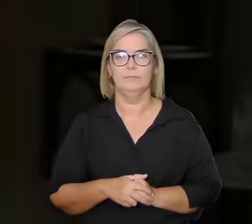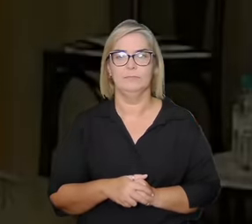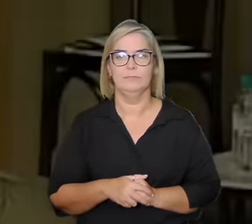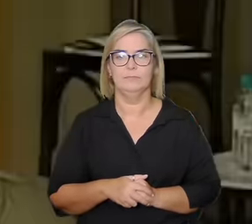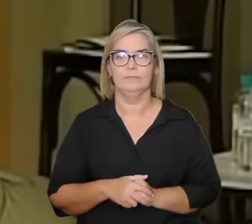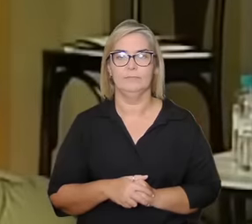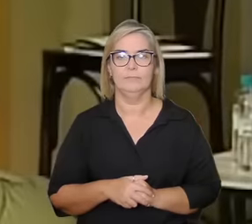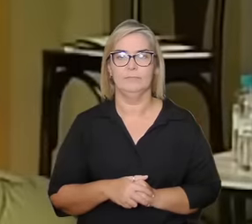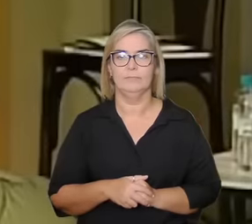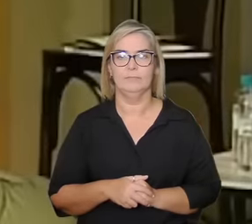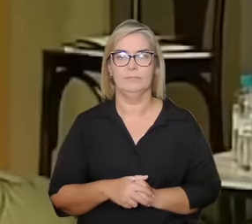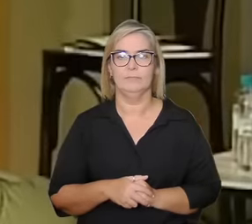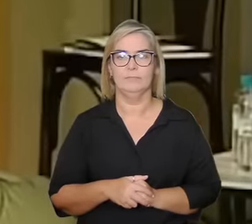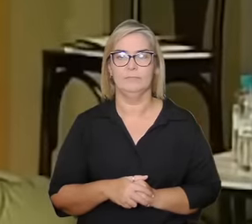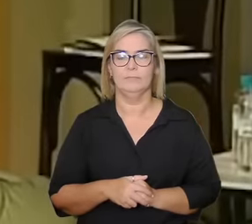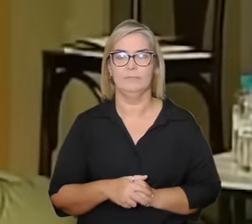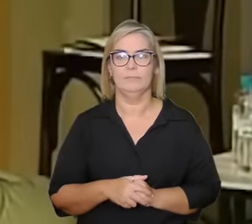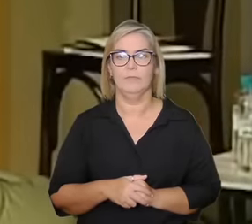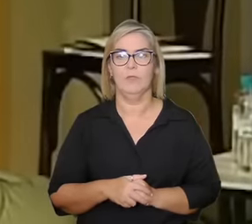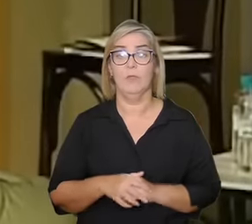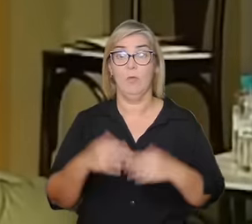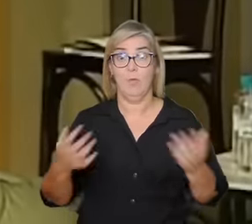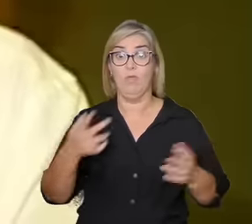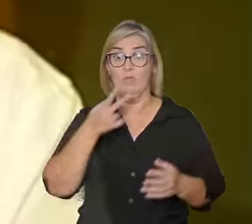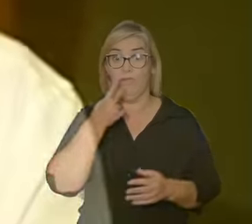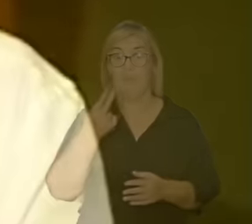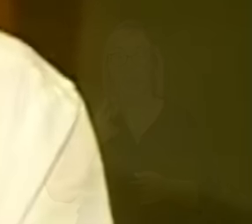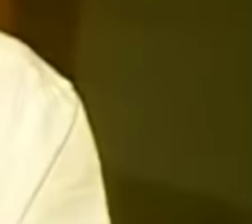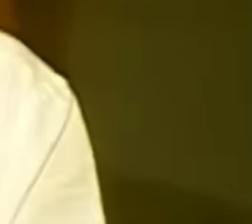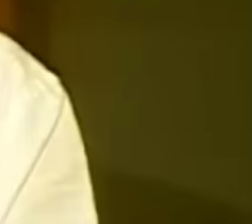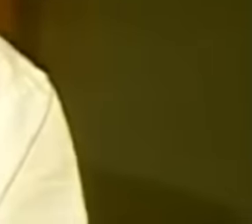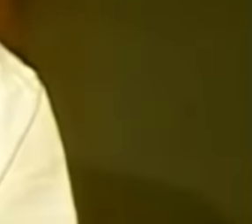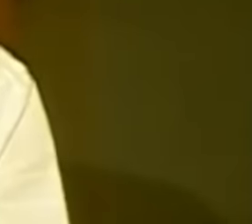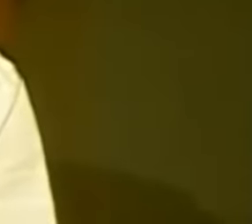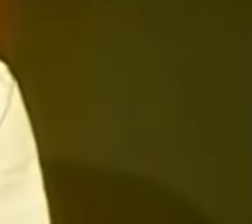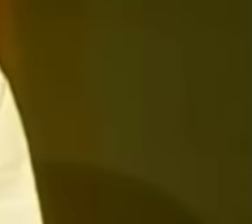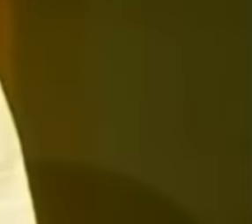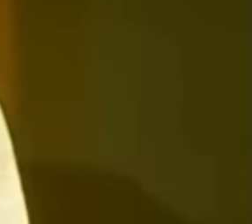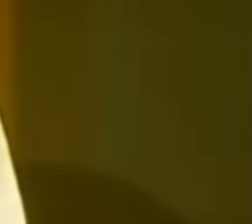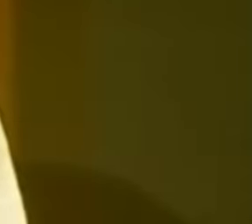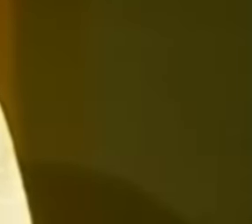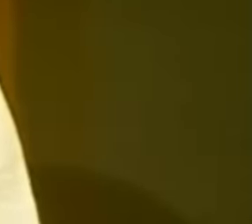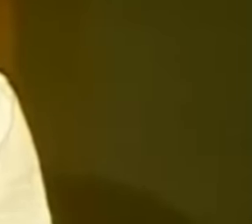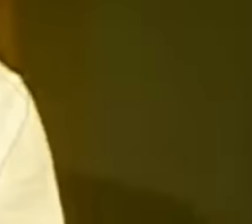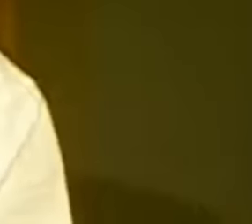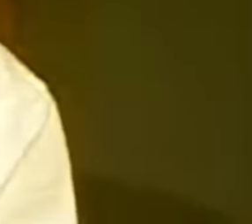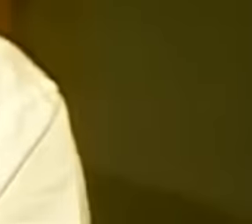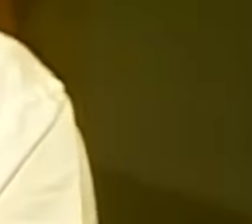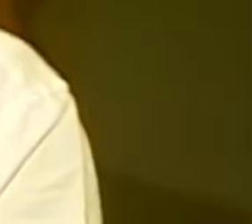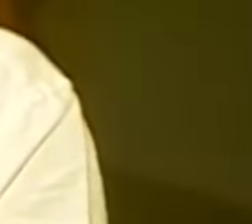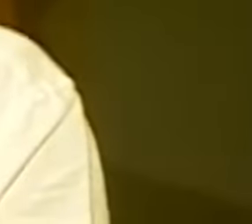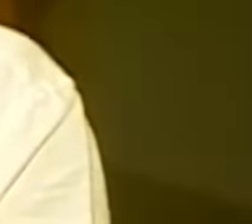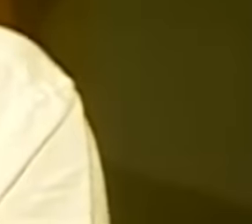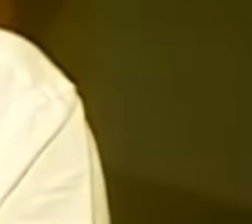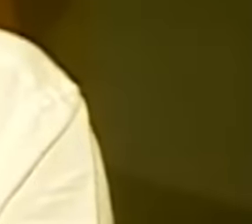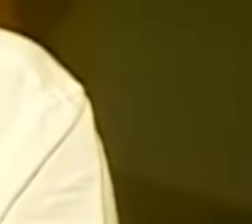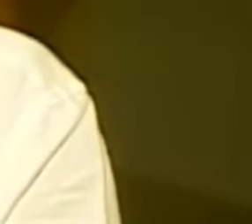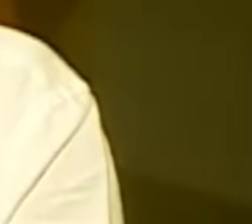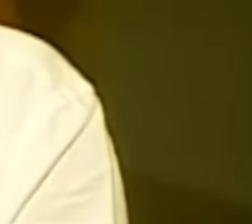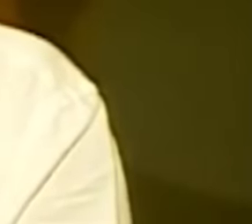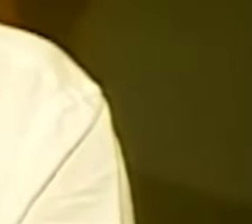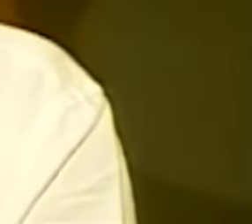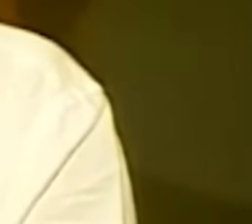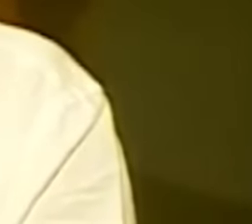quando nós ouvimos falar de alguém como Dom Juan ou seja homem seja mulher todos nós conhecemos Dom Juans